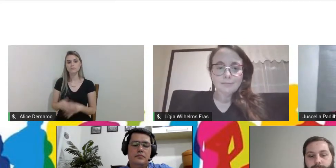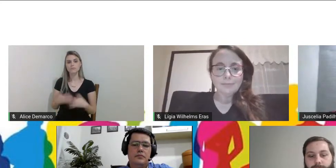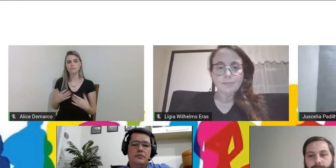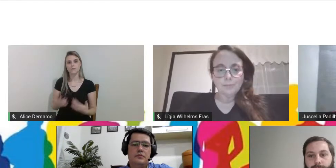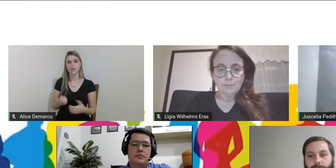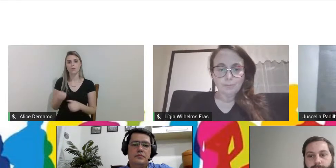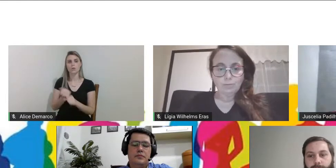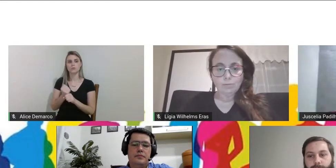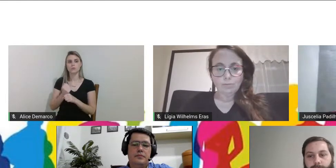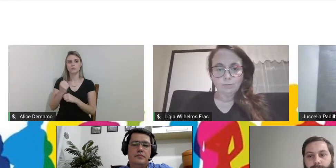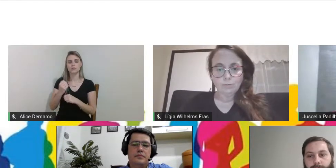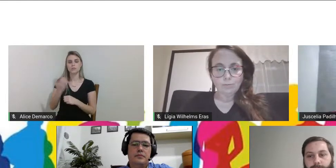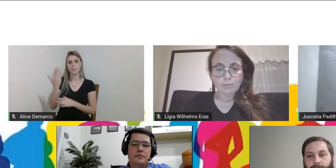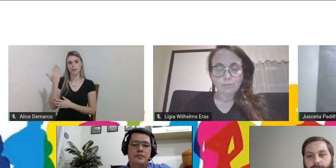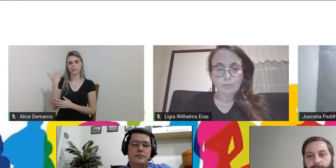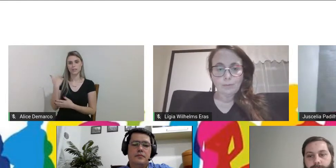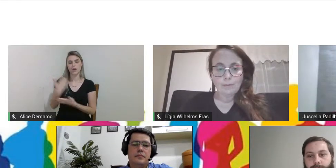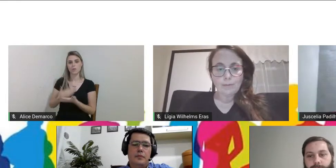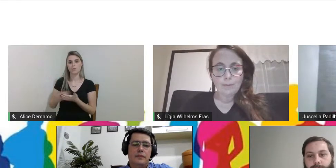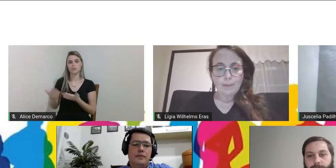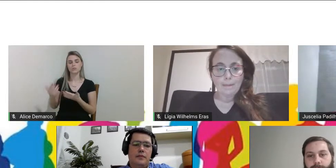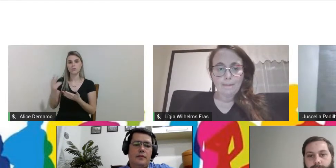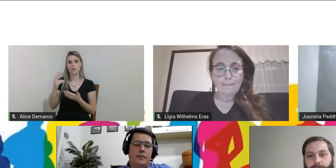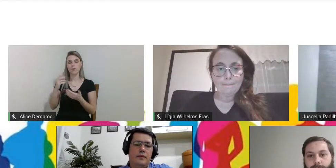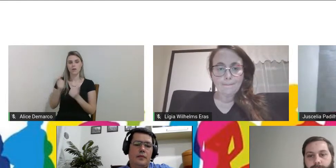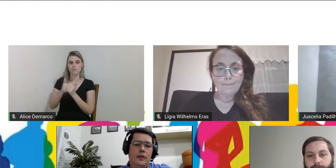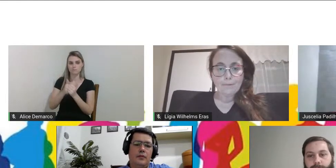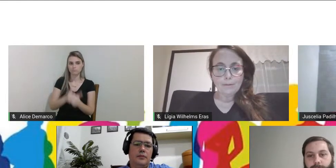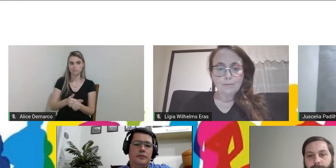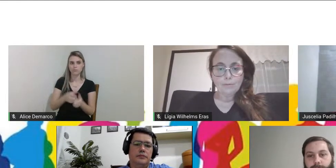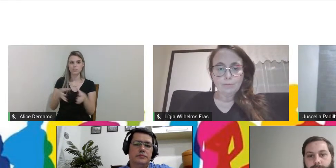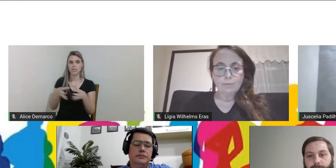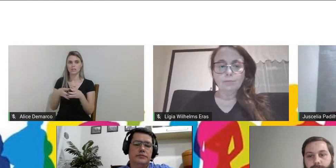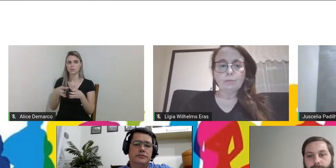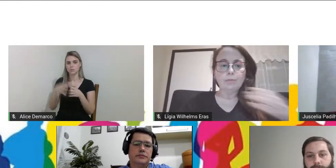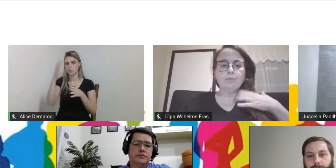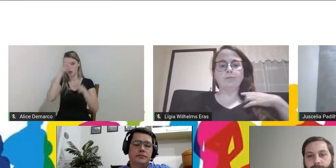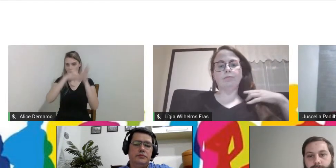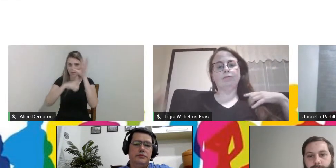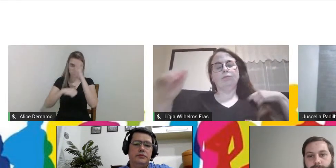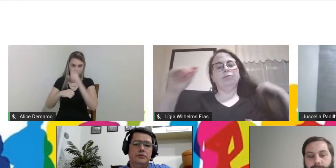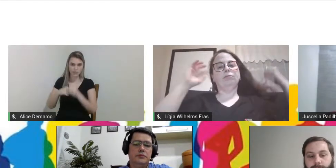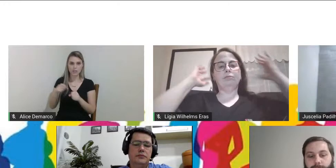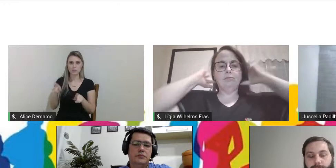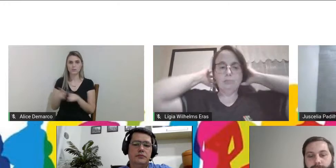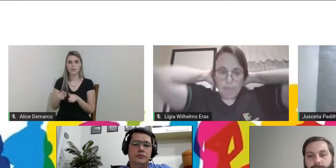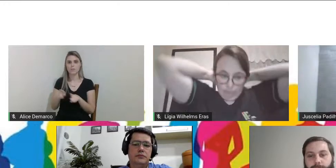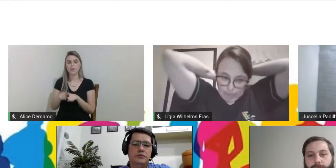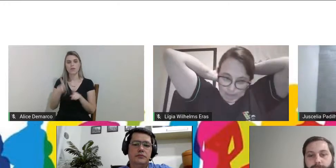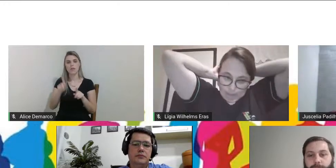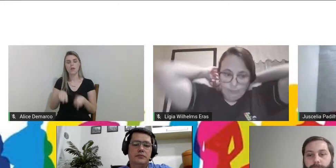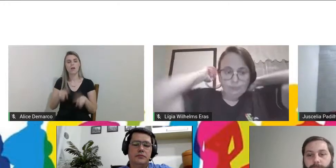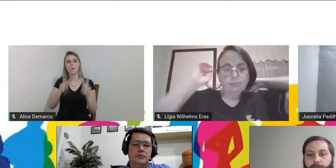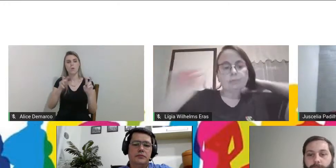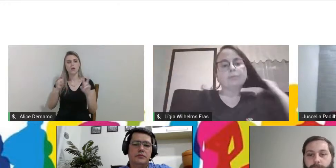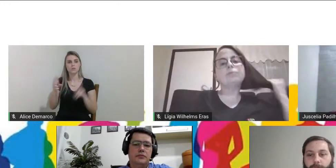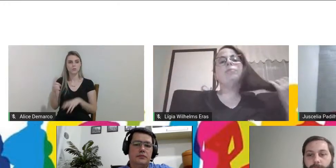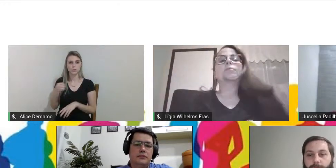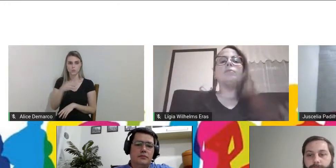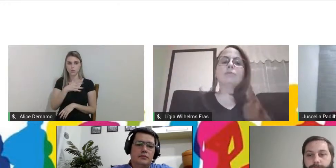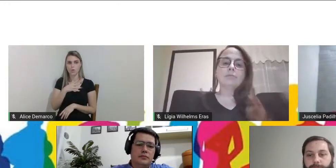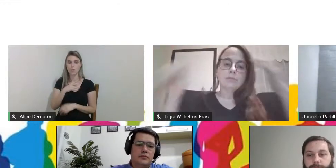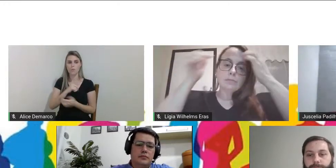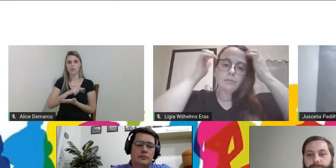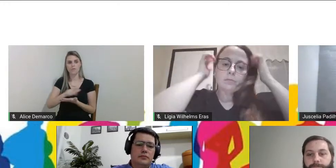acompanhando a turma a gente vem aprendendo muito também é um assunto novo para muitos professores